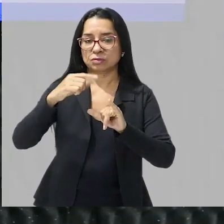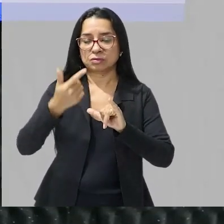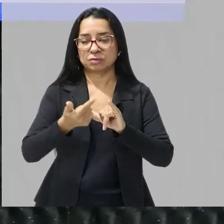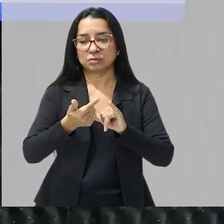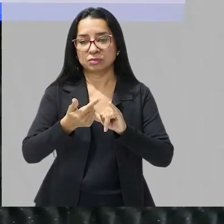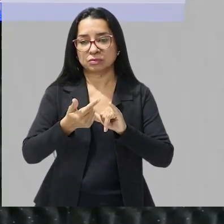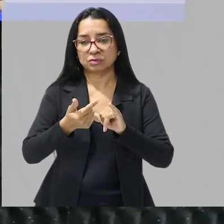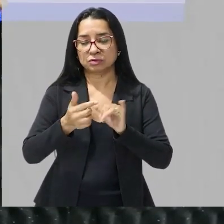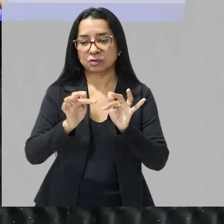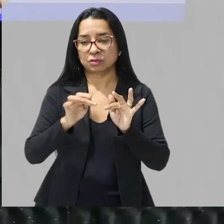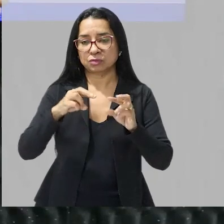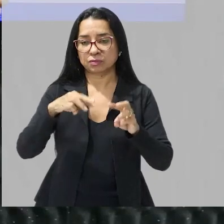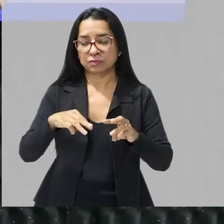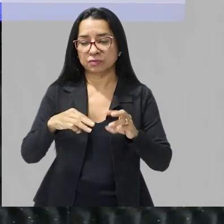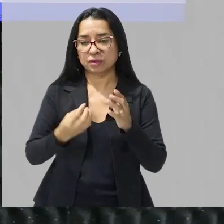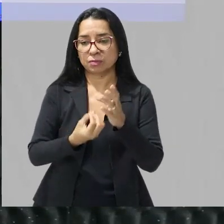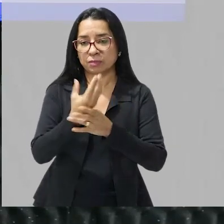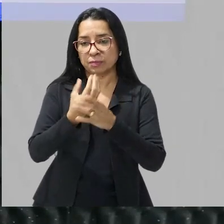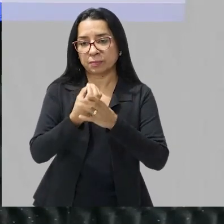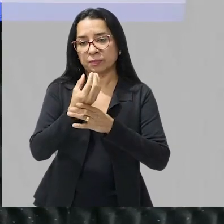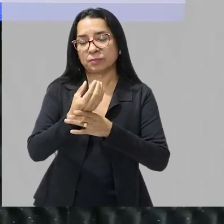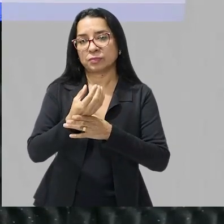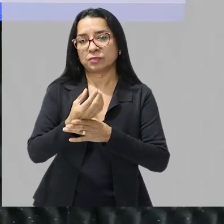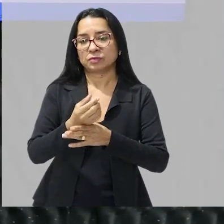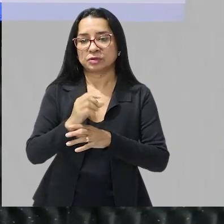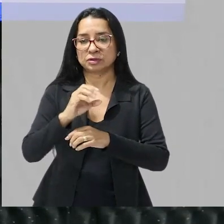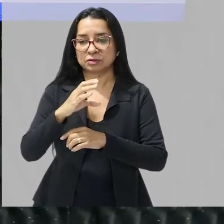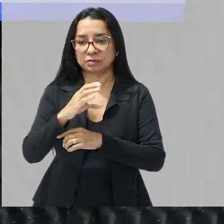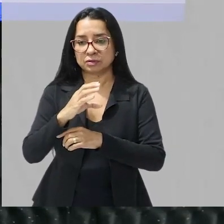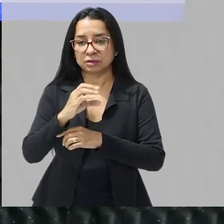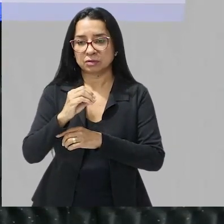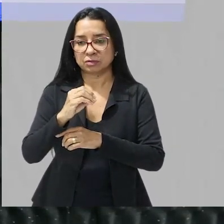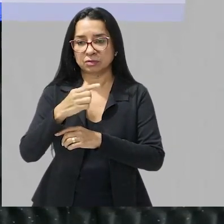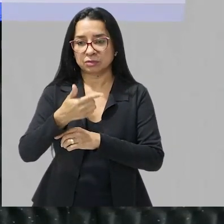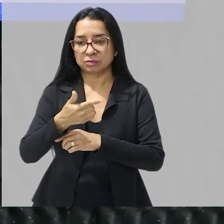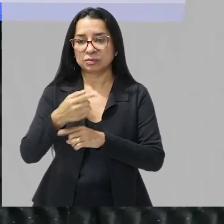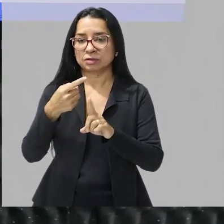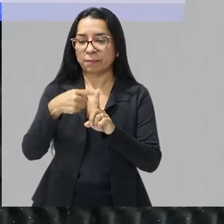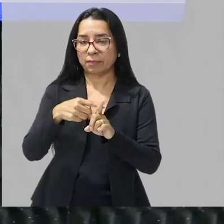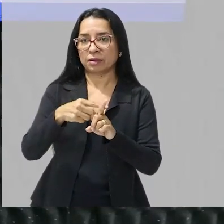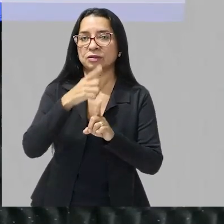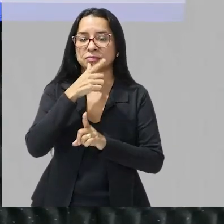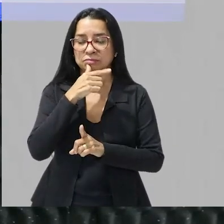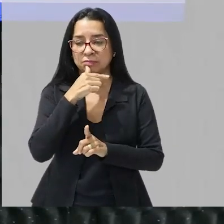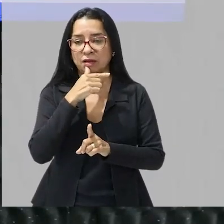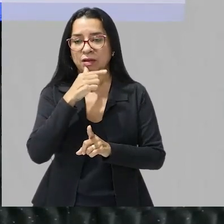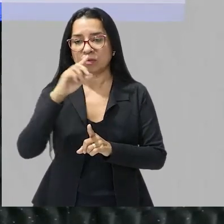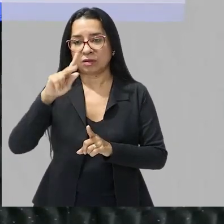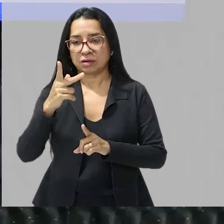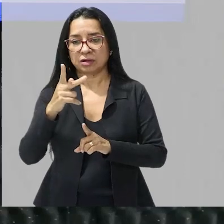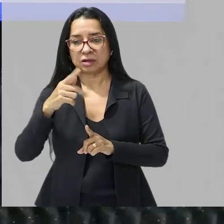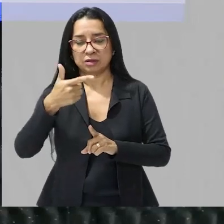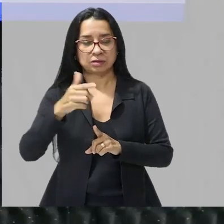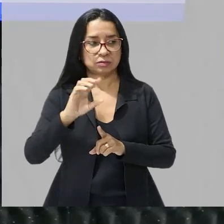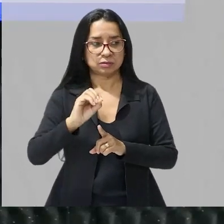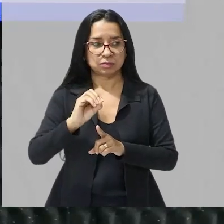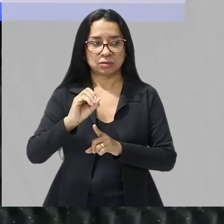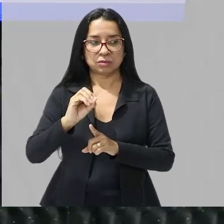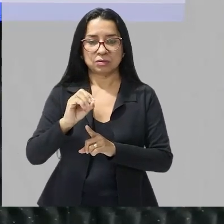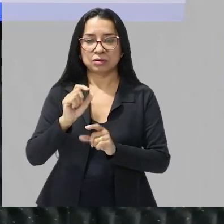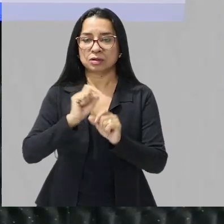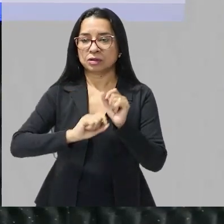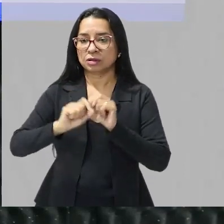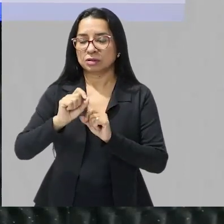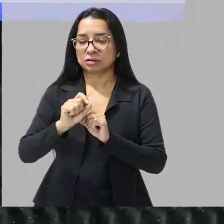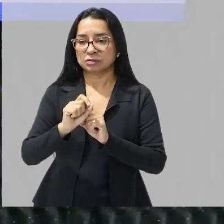gás carbônico e água então precisou de muita energia para isso acontecer isso numa situação em que não exista